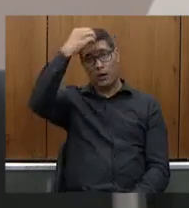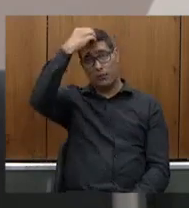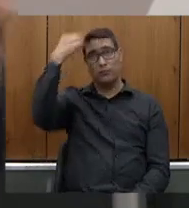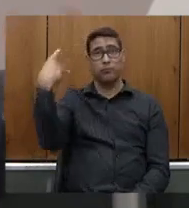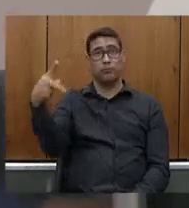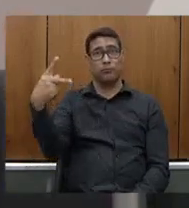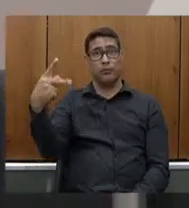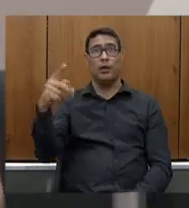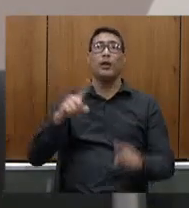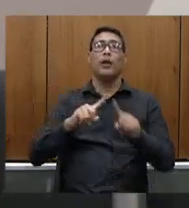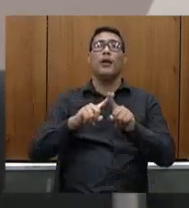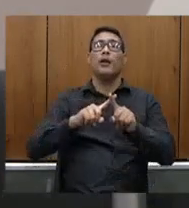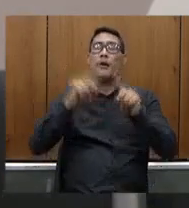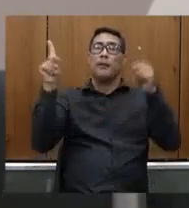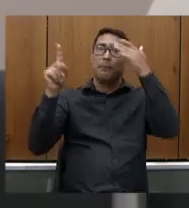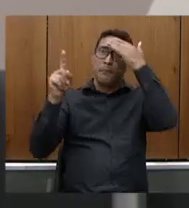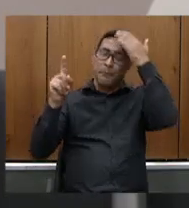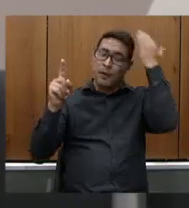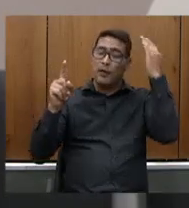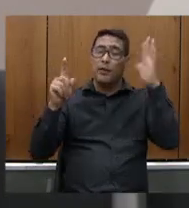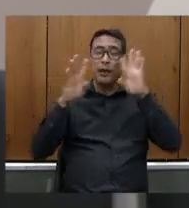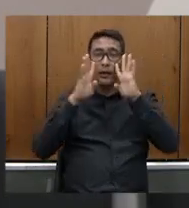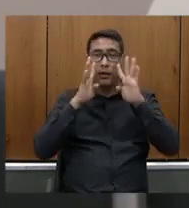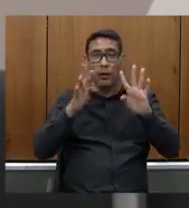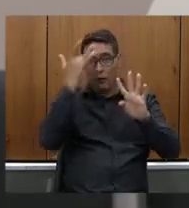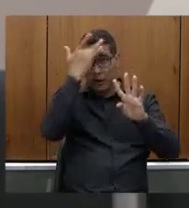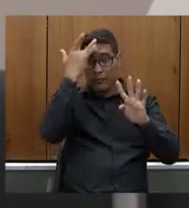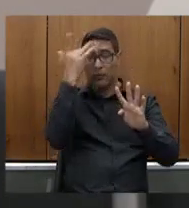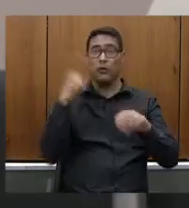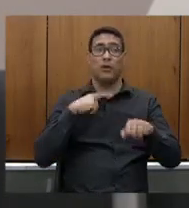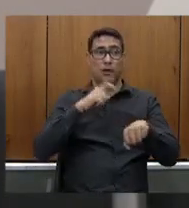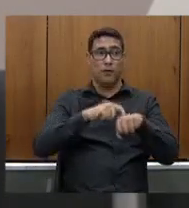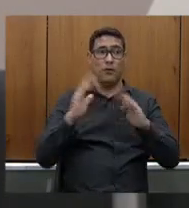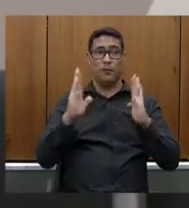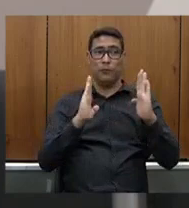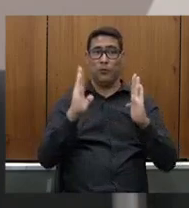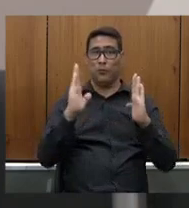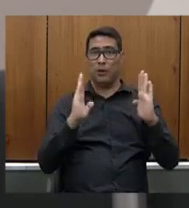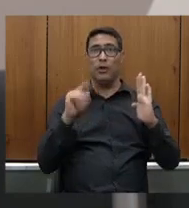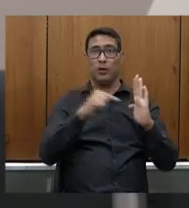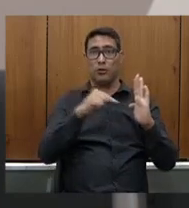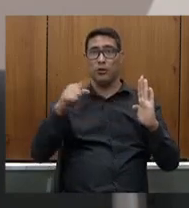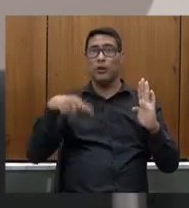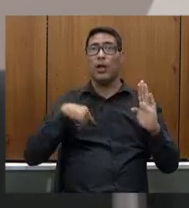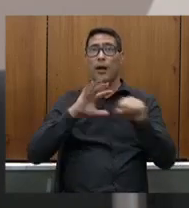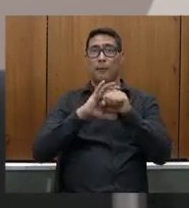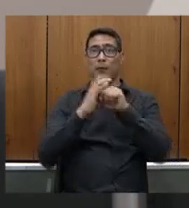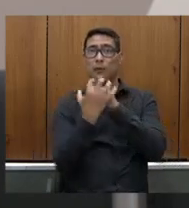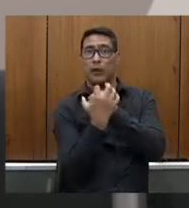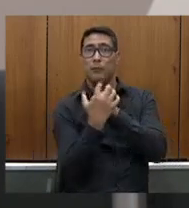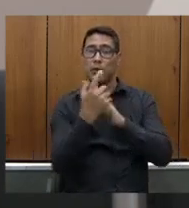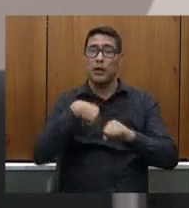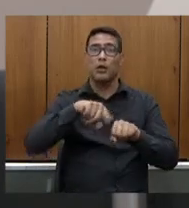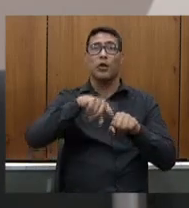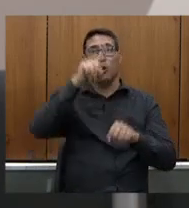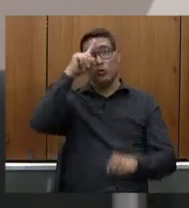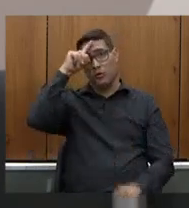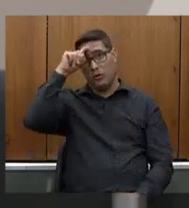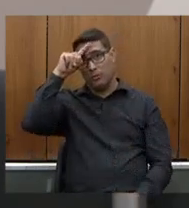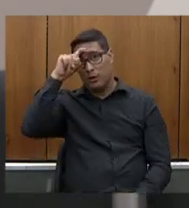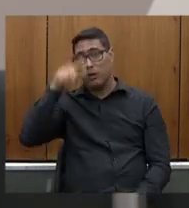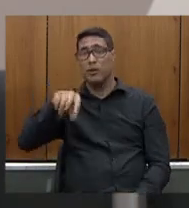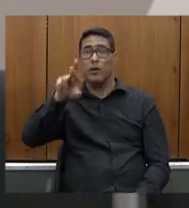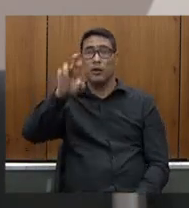que o povo teve durante o período da pandemia na minha opinião os hospitais regionais irão